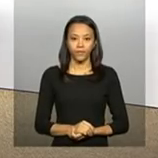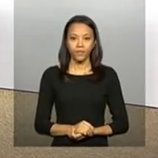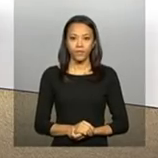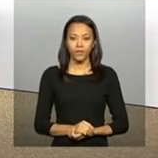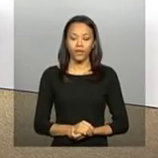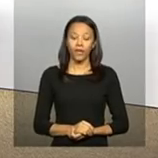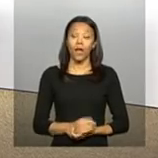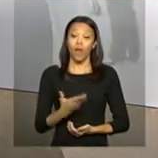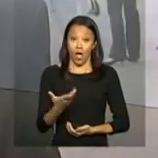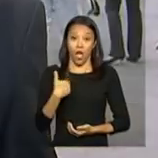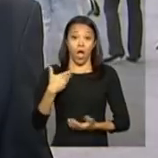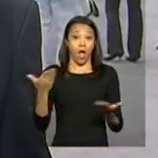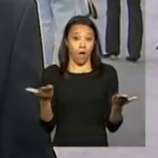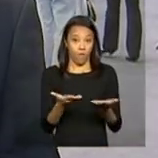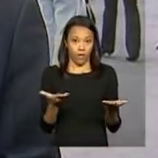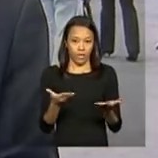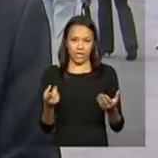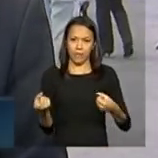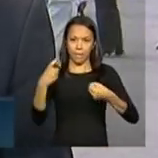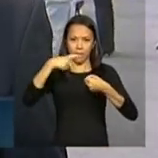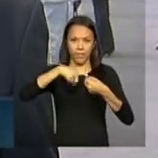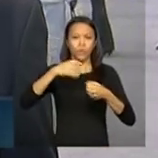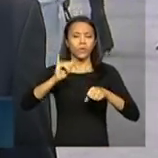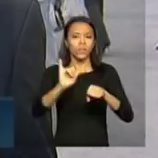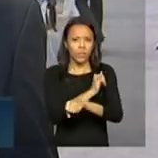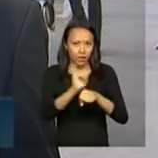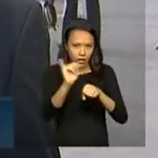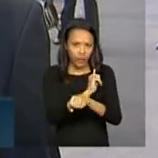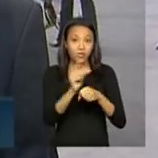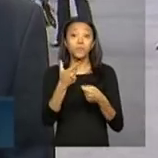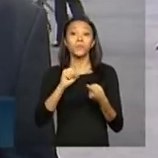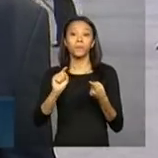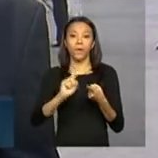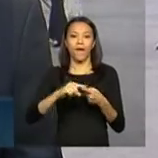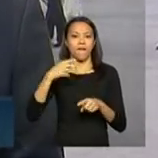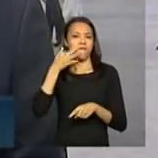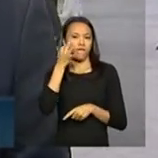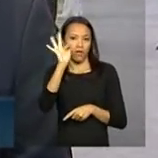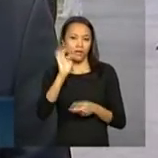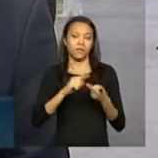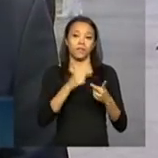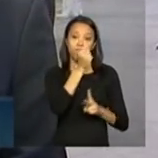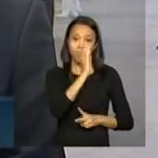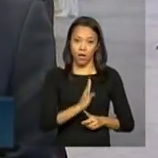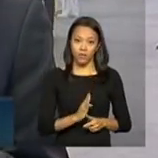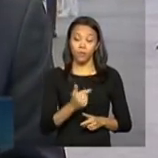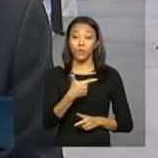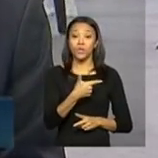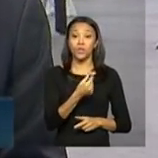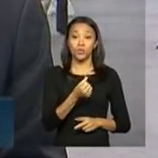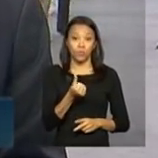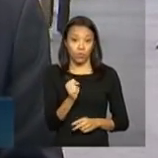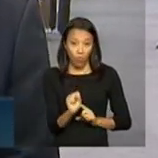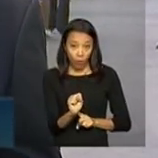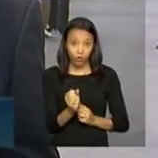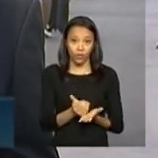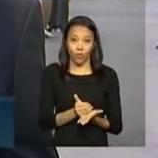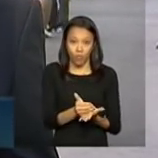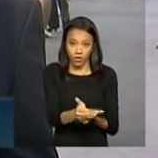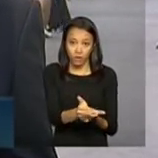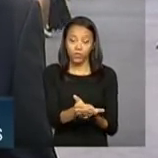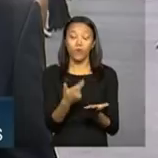Daniela, no contexto desta parceria estratégica afirmada entre a França e o Brasil em 2008, a